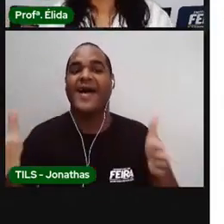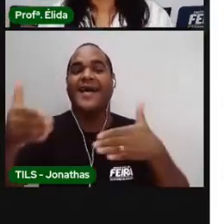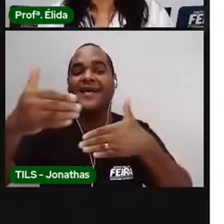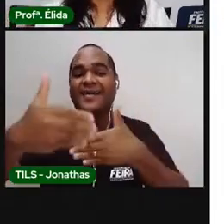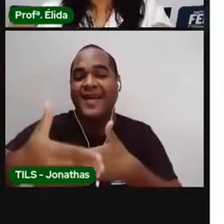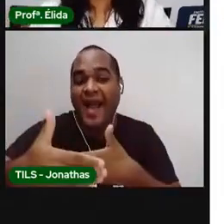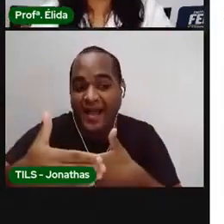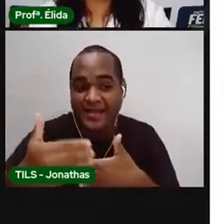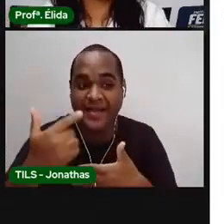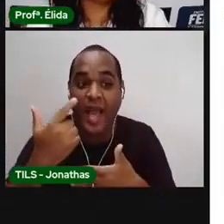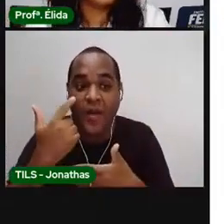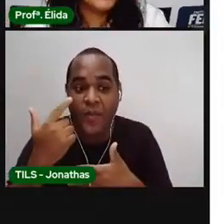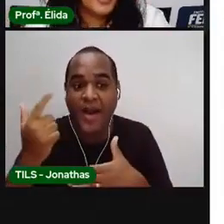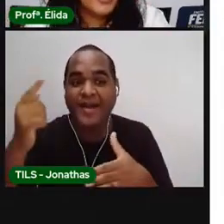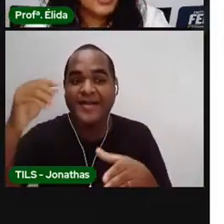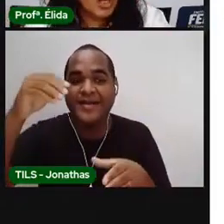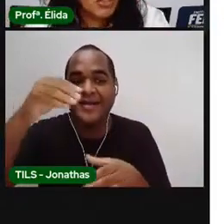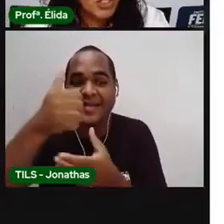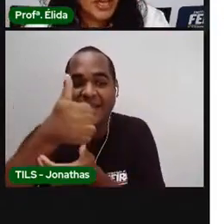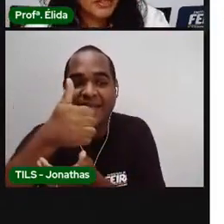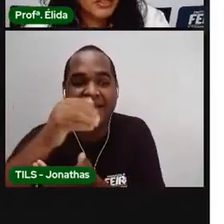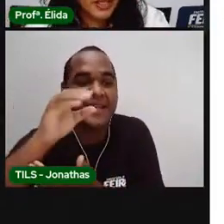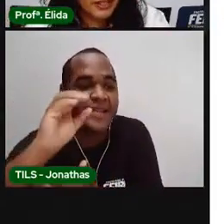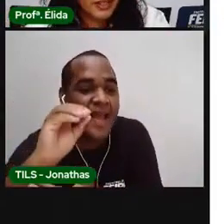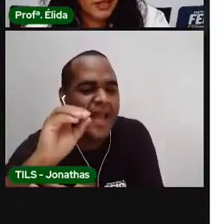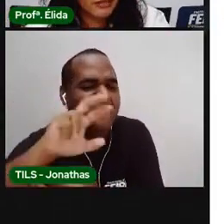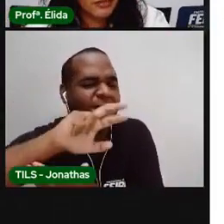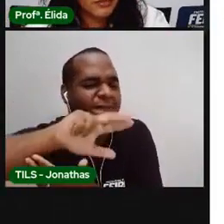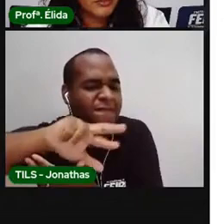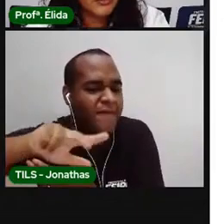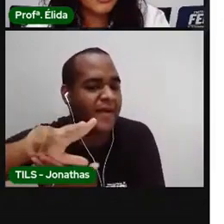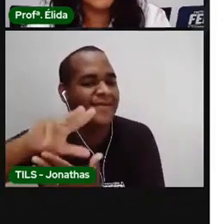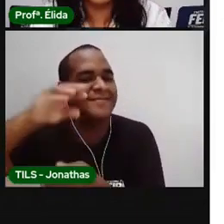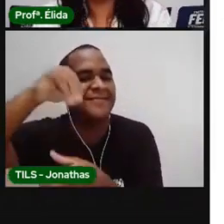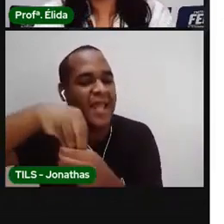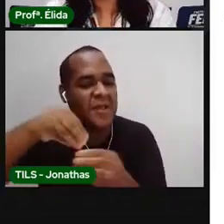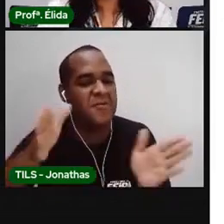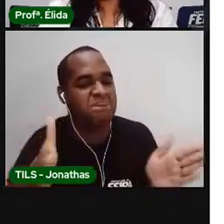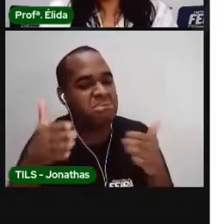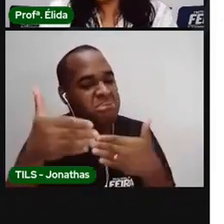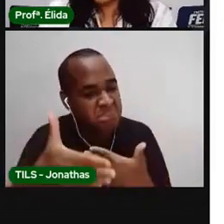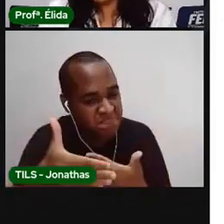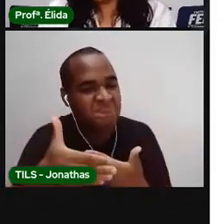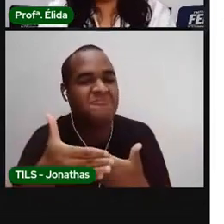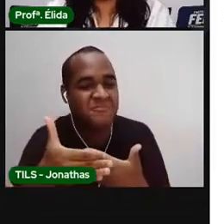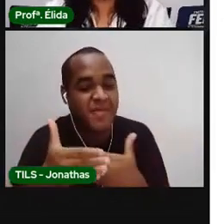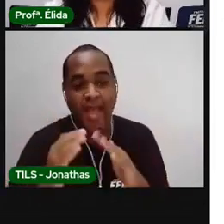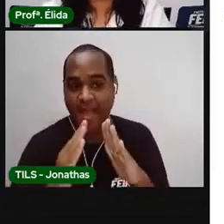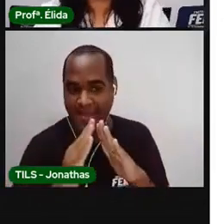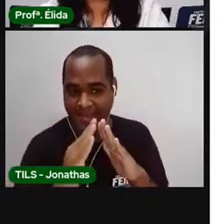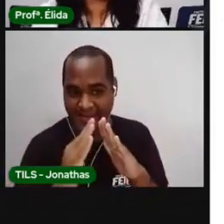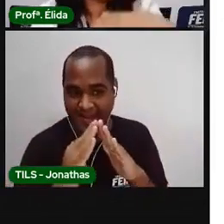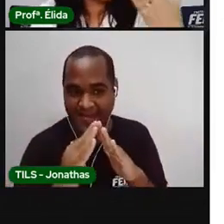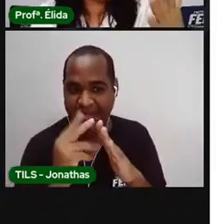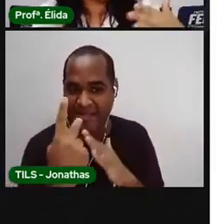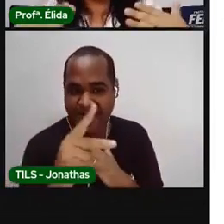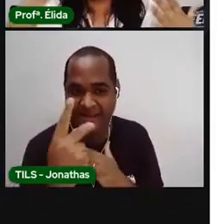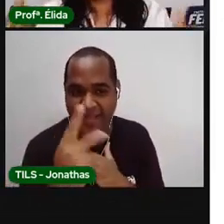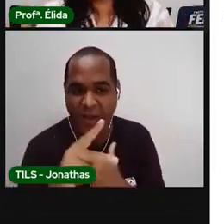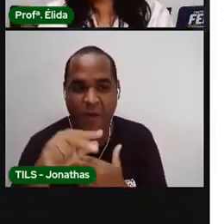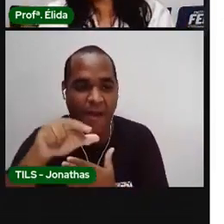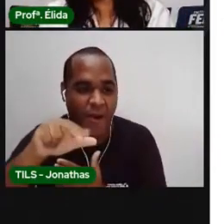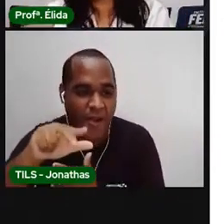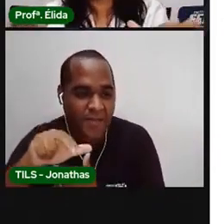e colocou 10 objetos aqui dentro. Em casa, com o seu